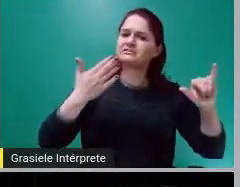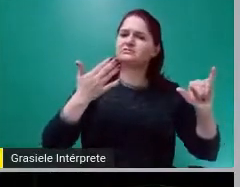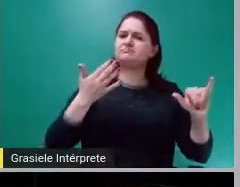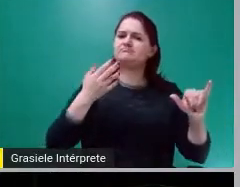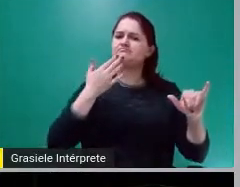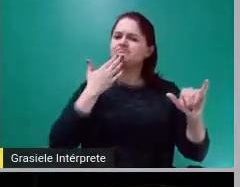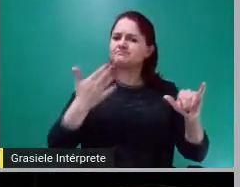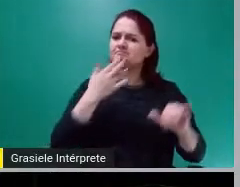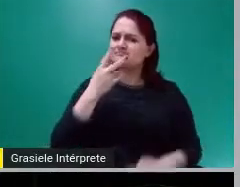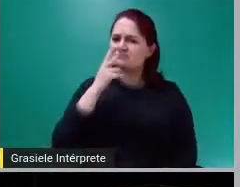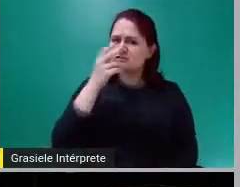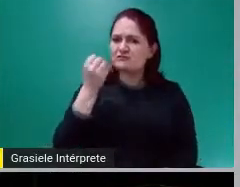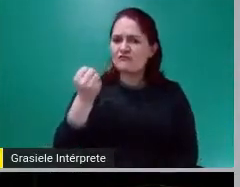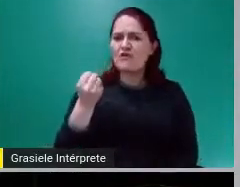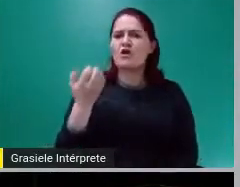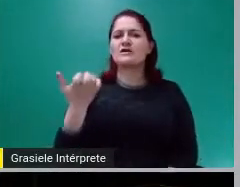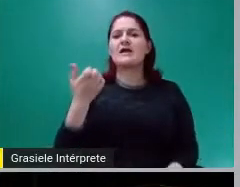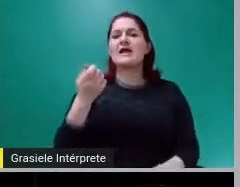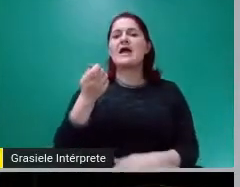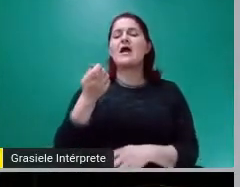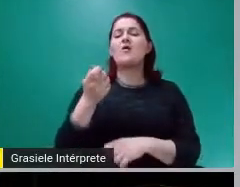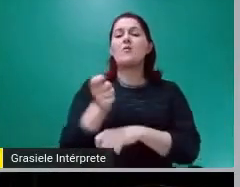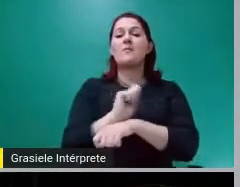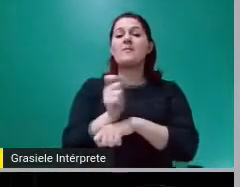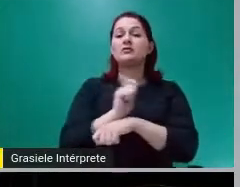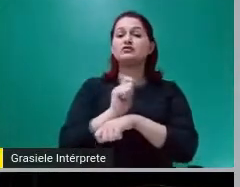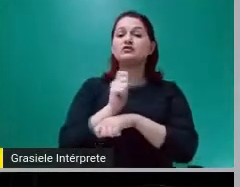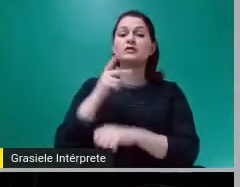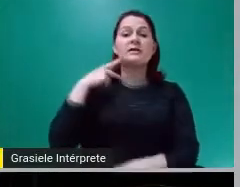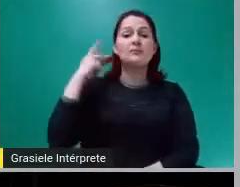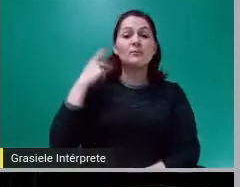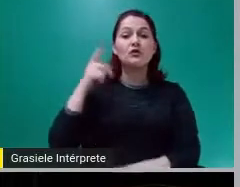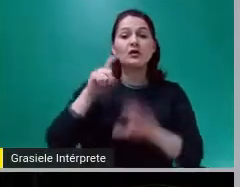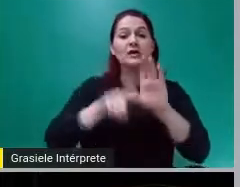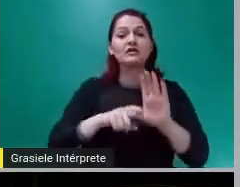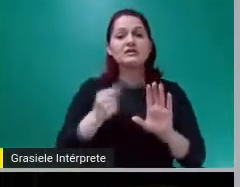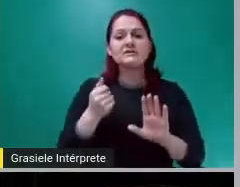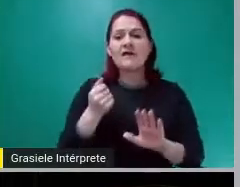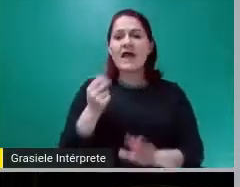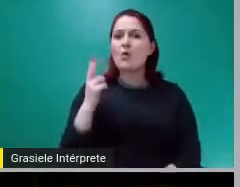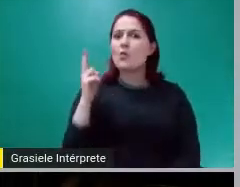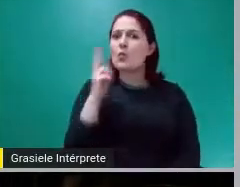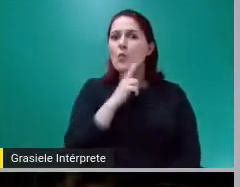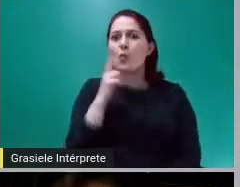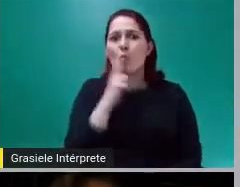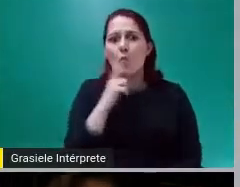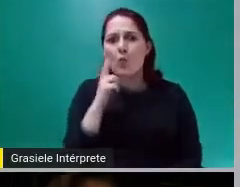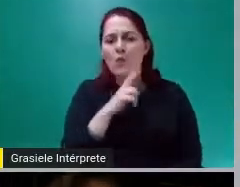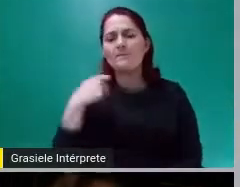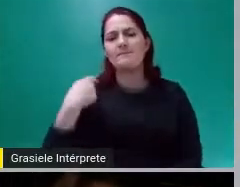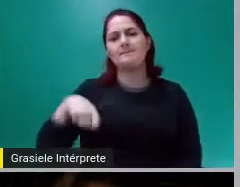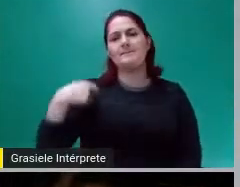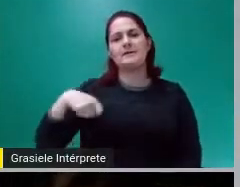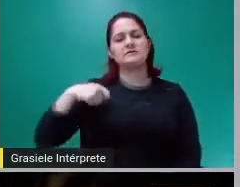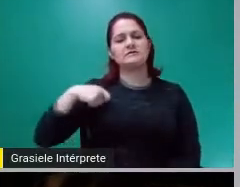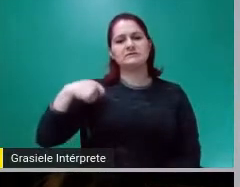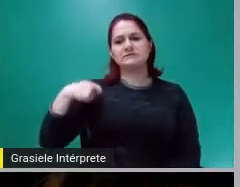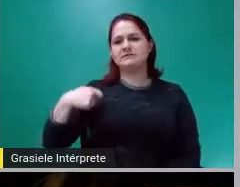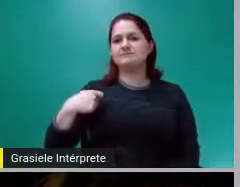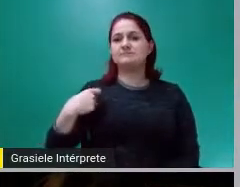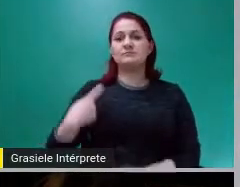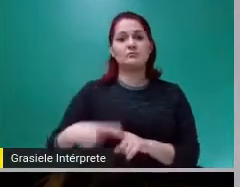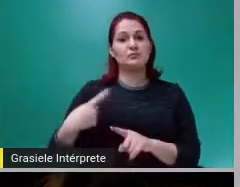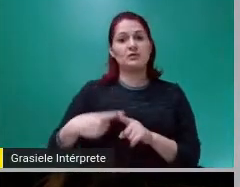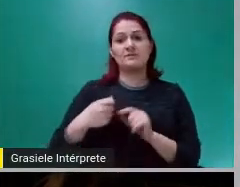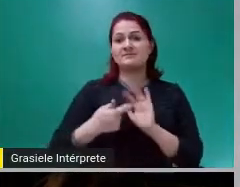economia política, desta dívida, da urgência disso, de mostrar o que está acontecendo para o